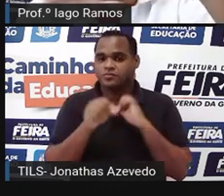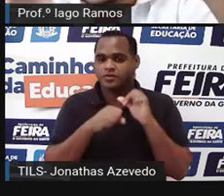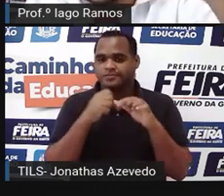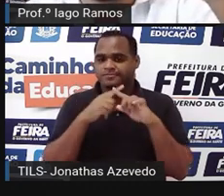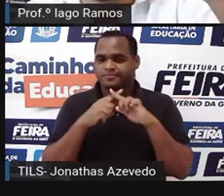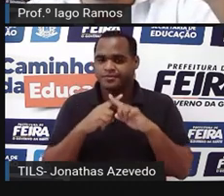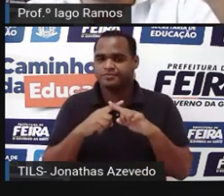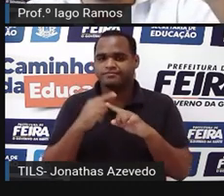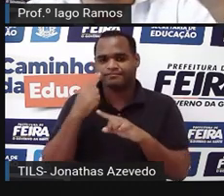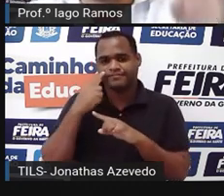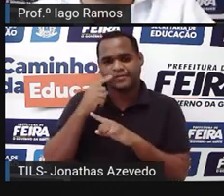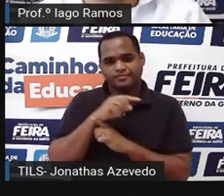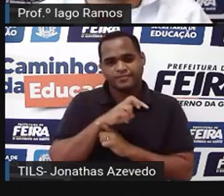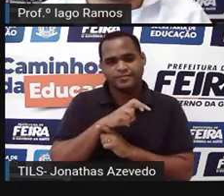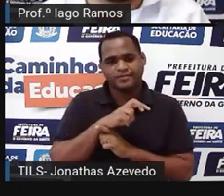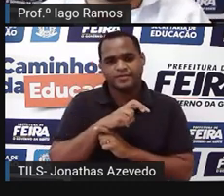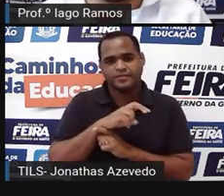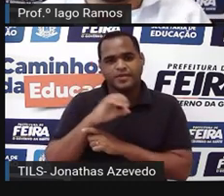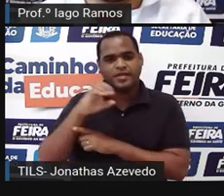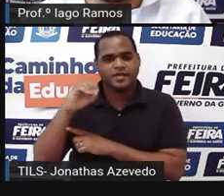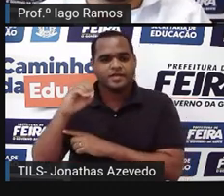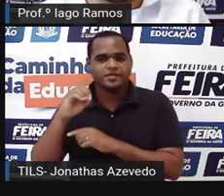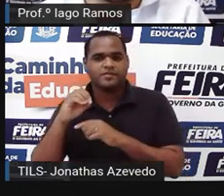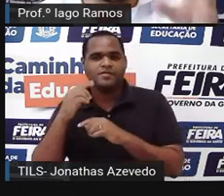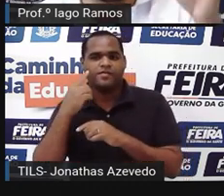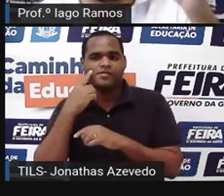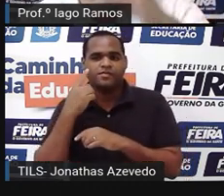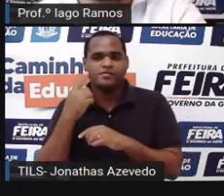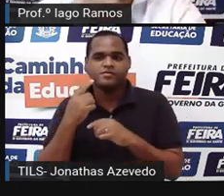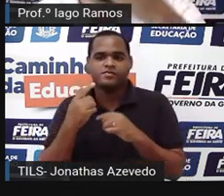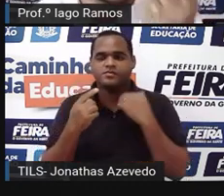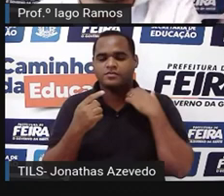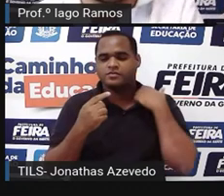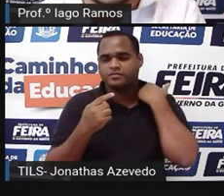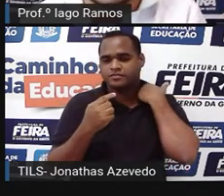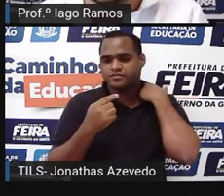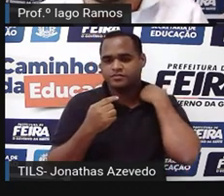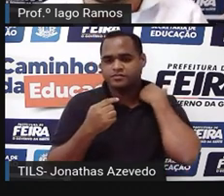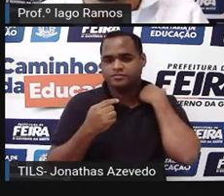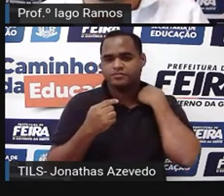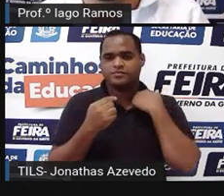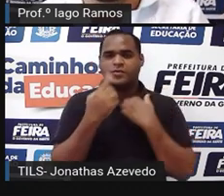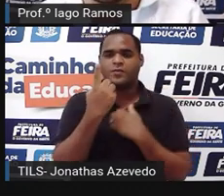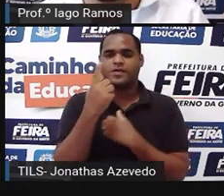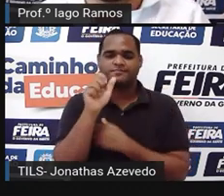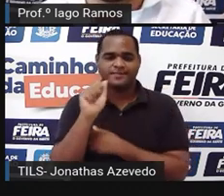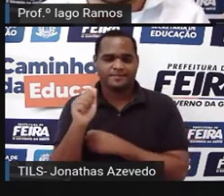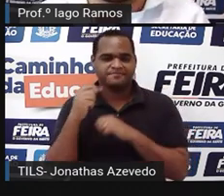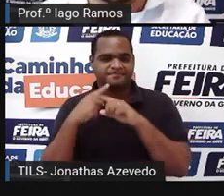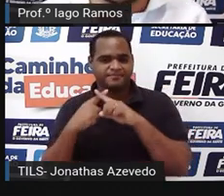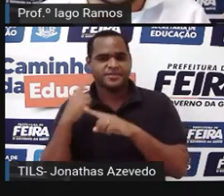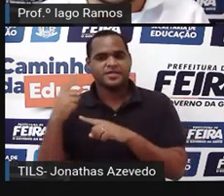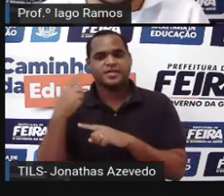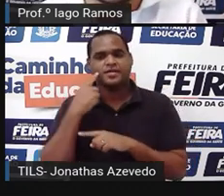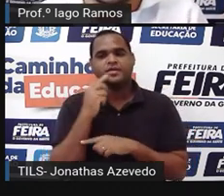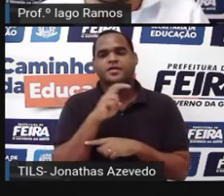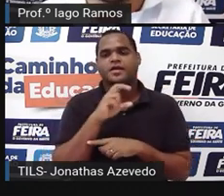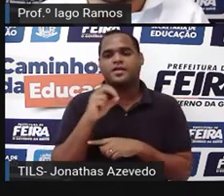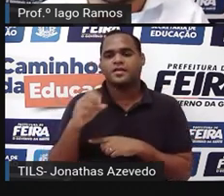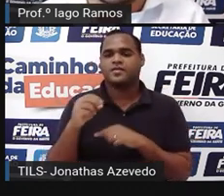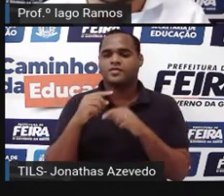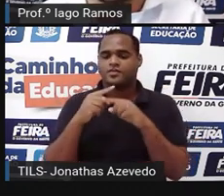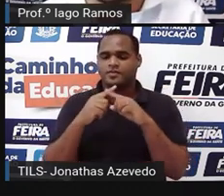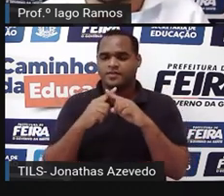multiplica pela parte de baixo da outra razão e a gente faz uma vezes A que dá A e do outro lado vai ficar 500